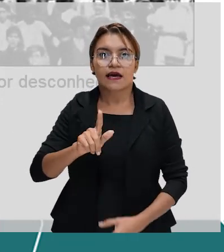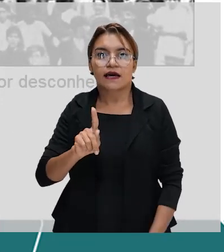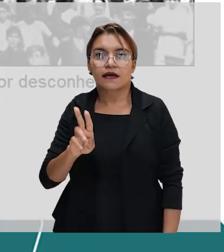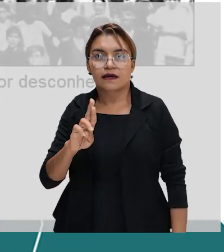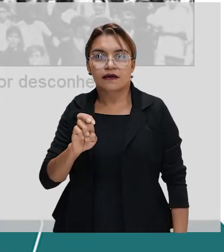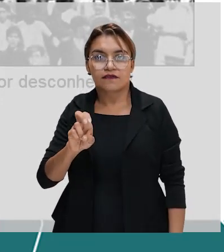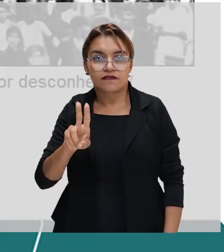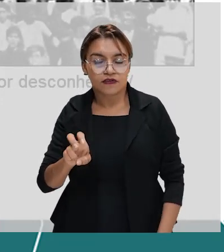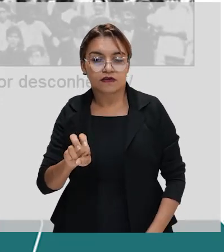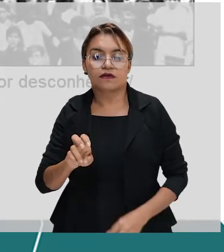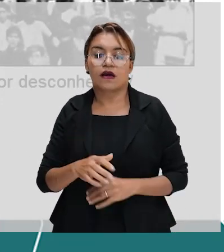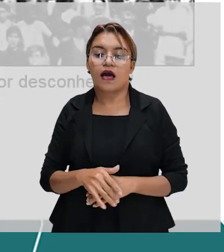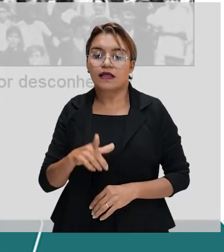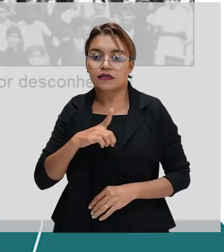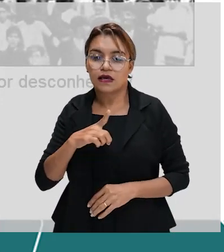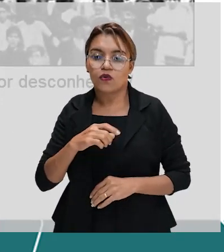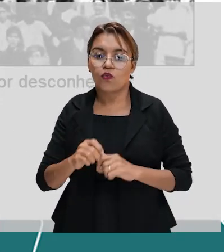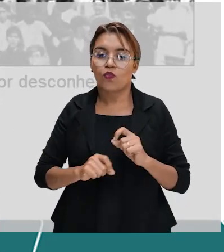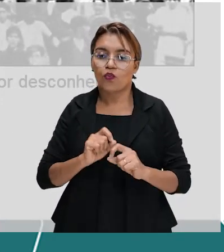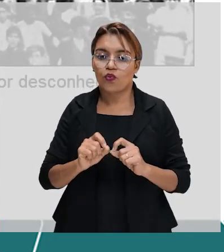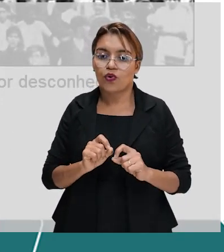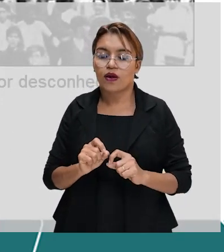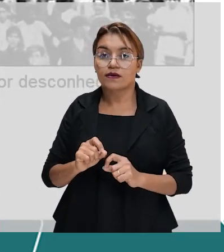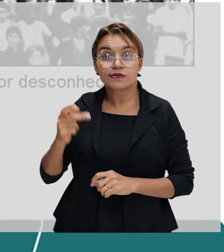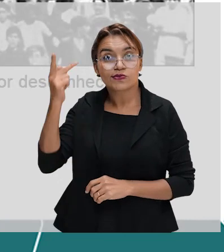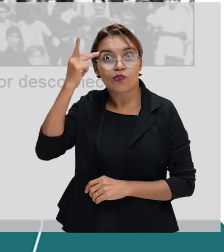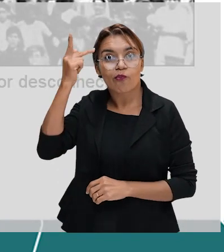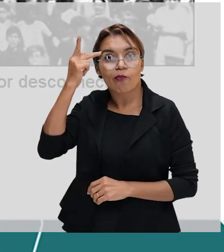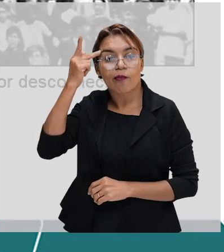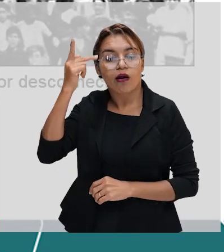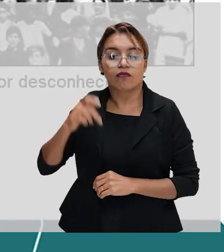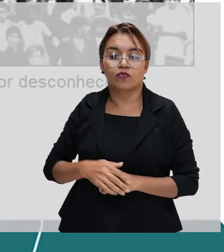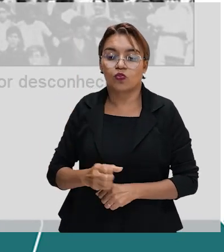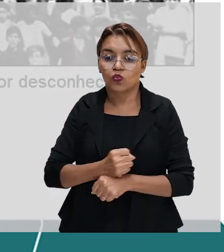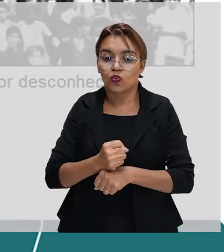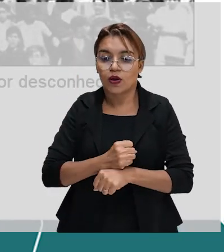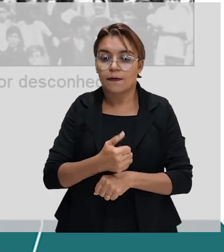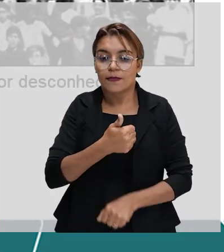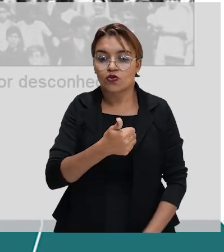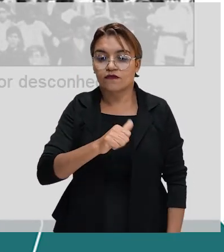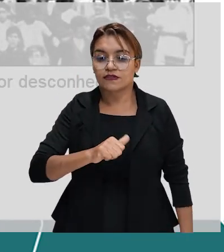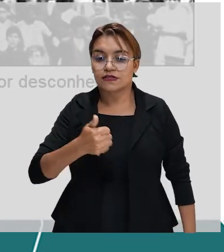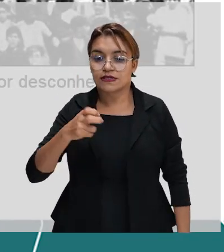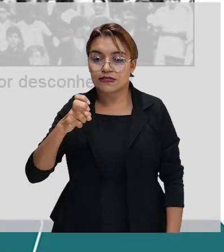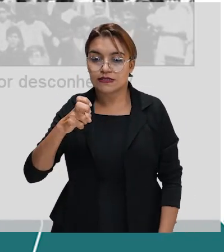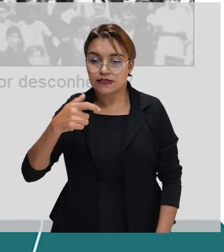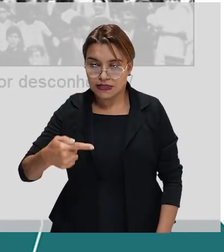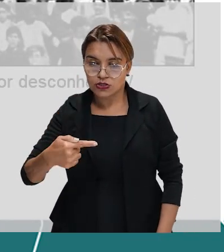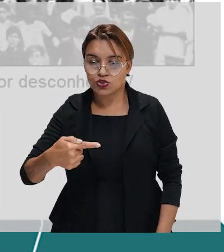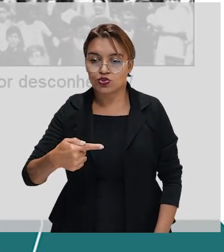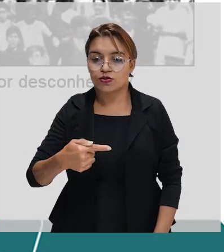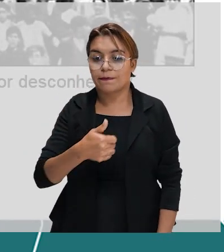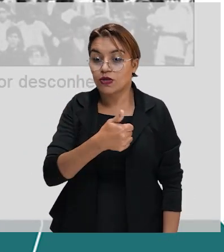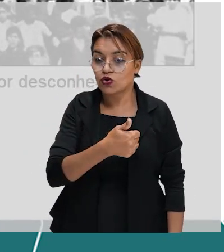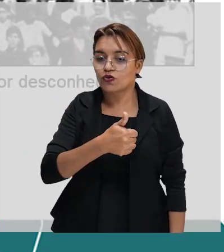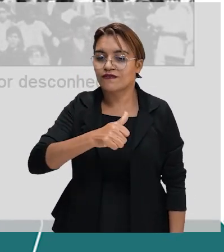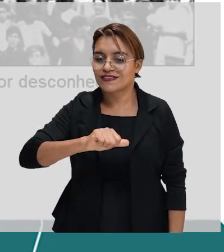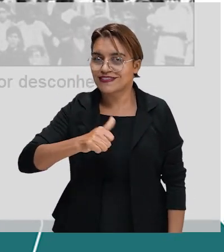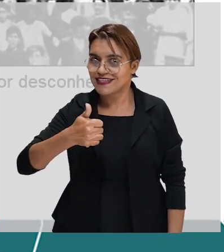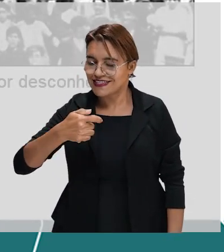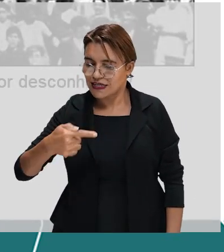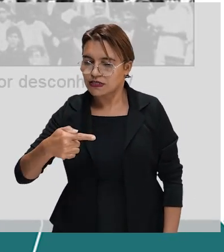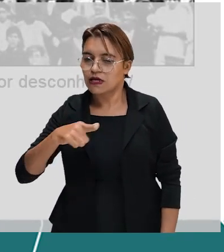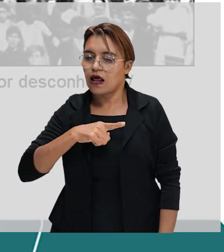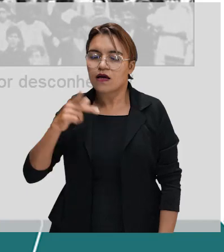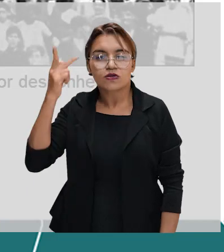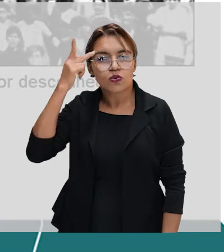né? Muitas greves. Então, as greves operárias em São Paulo. Então, em 1917, gente tem aqui uma greve, uma grande greve que aconteceu